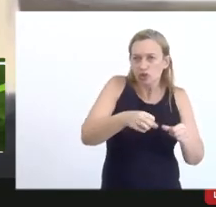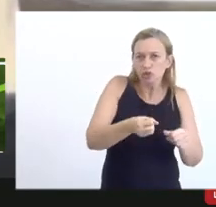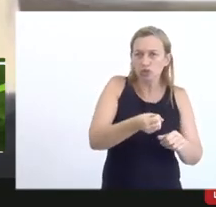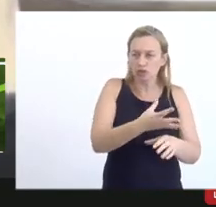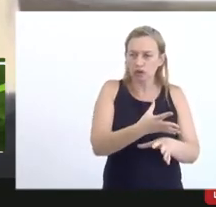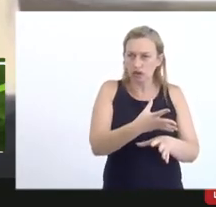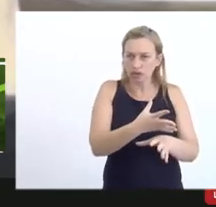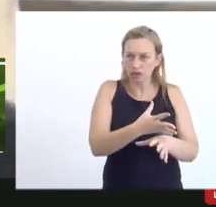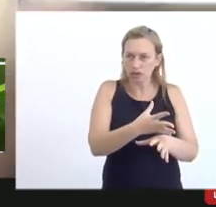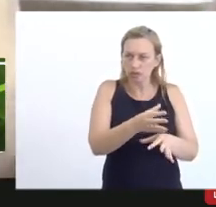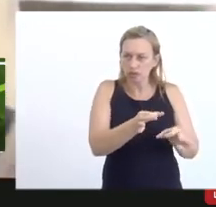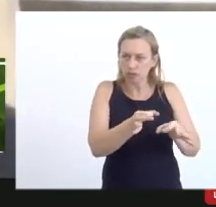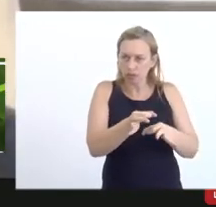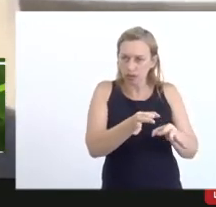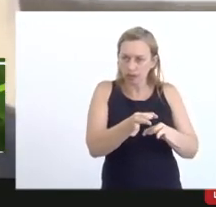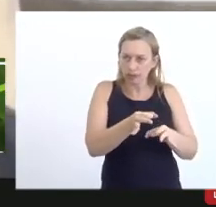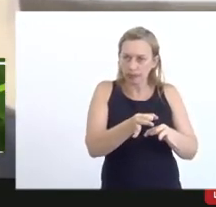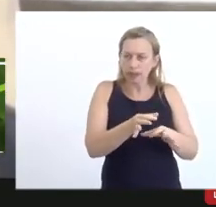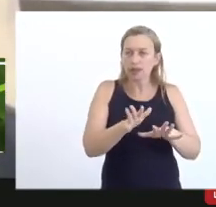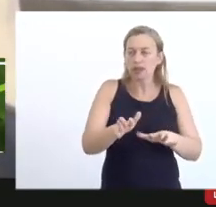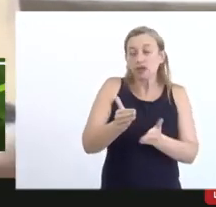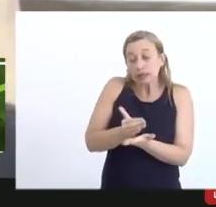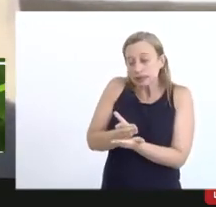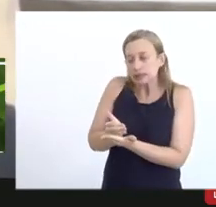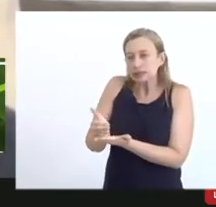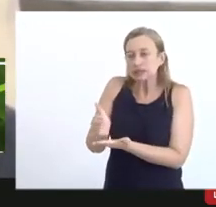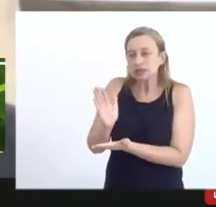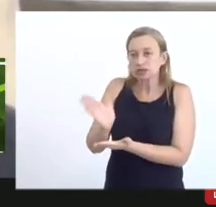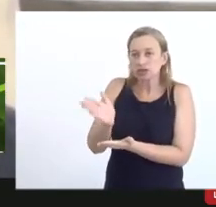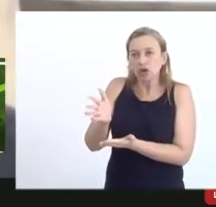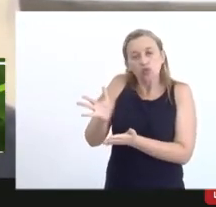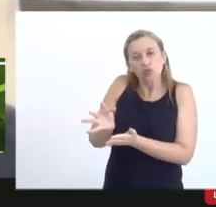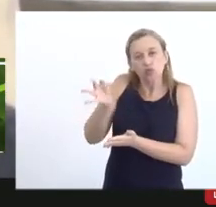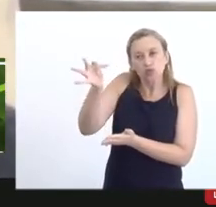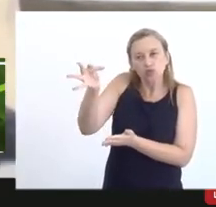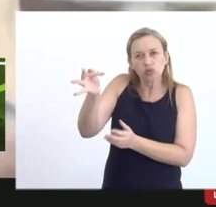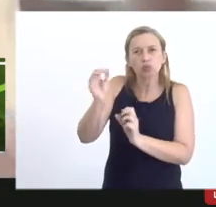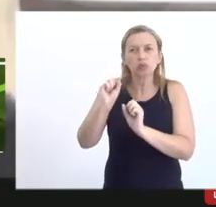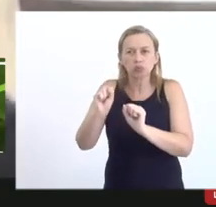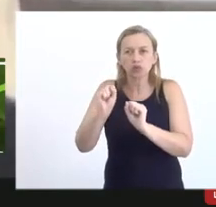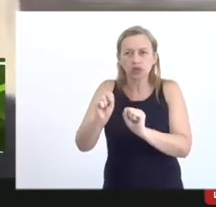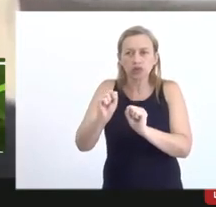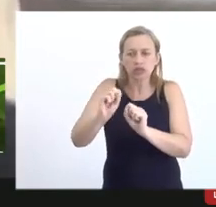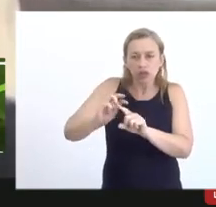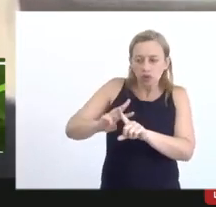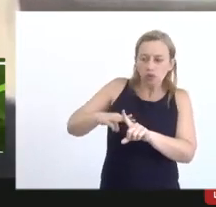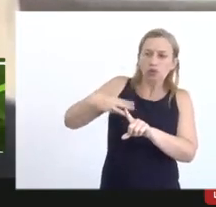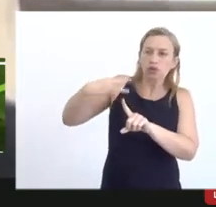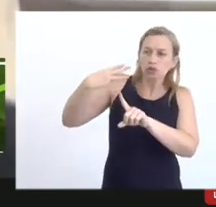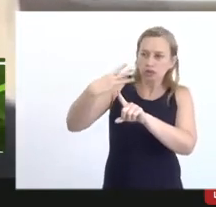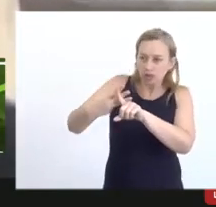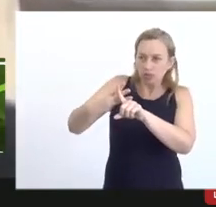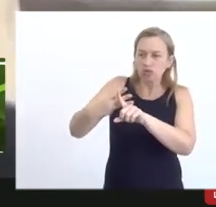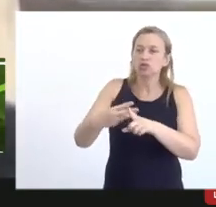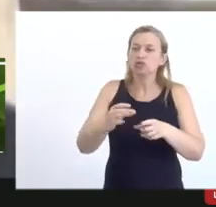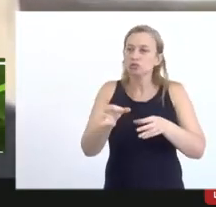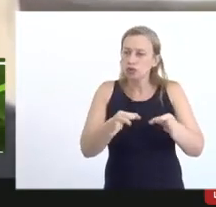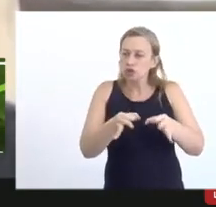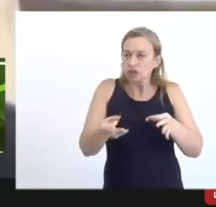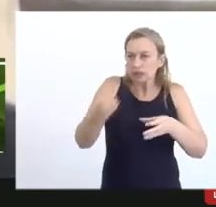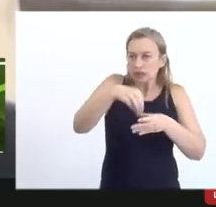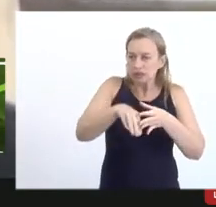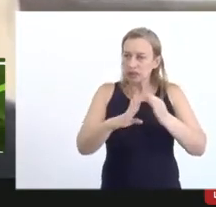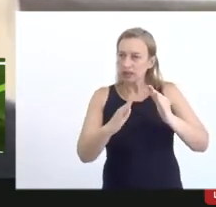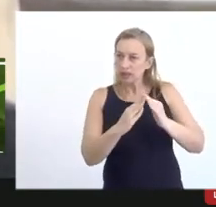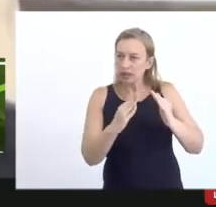vitaminado então assim além do passivo que já existia no futuro prometia ter o triplo de projetos rolando na casa então